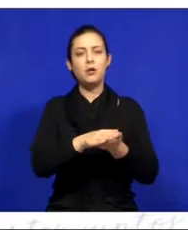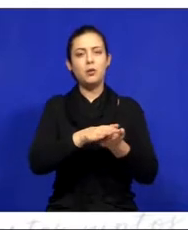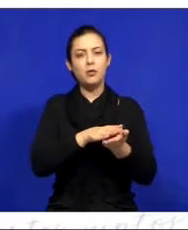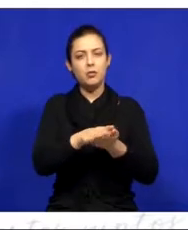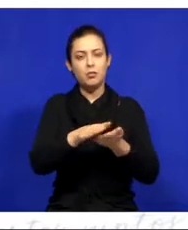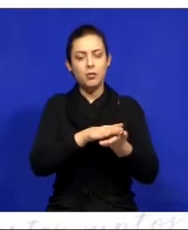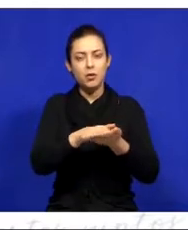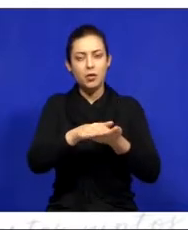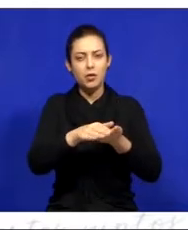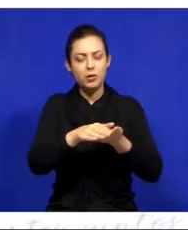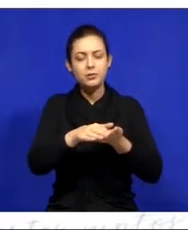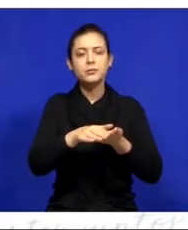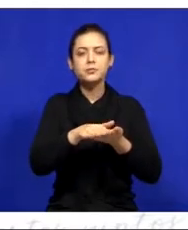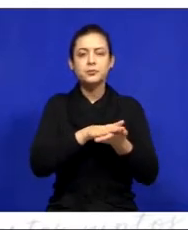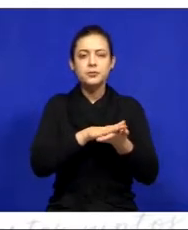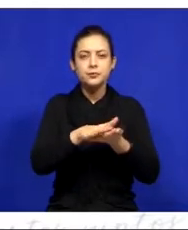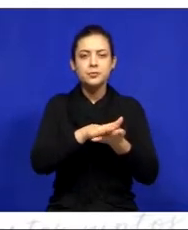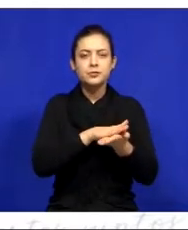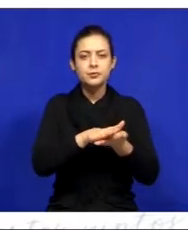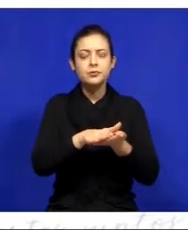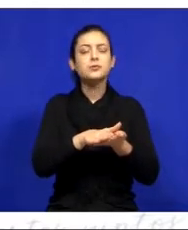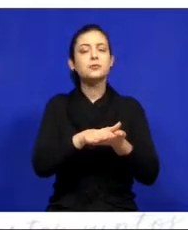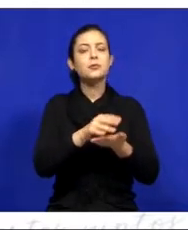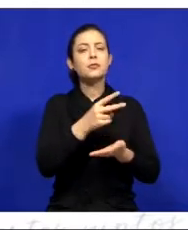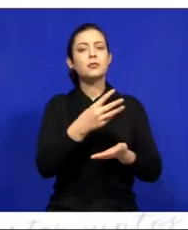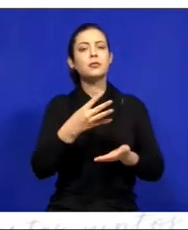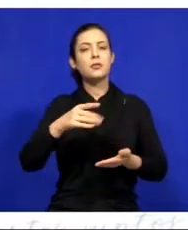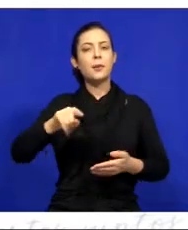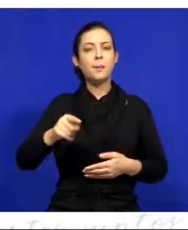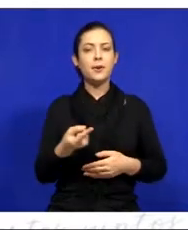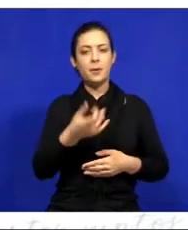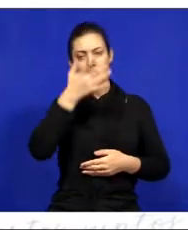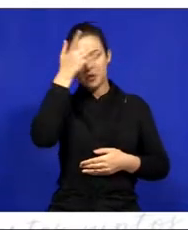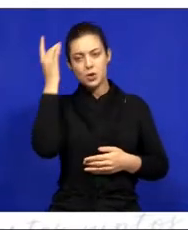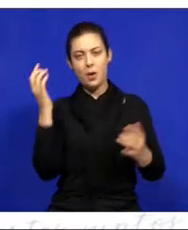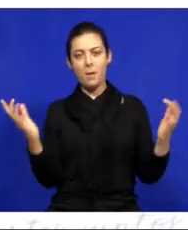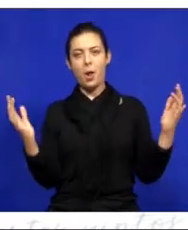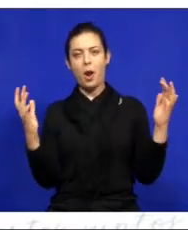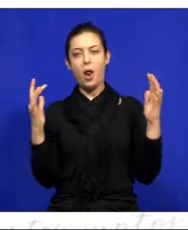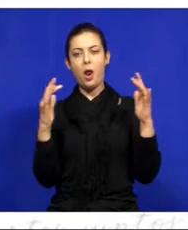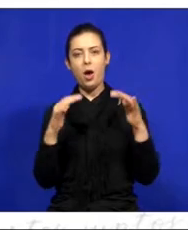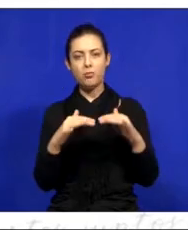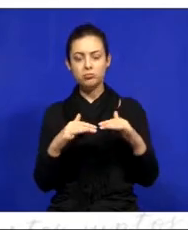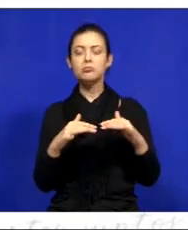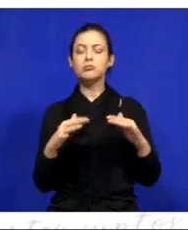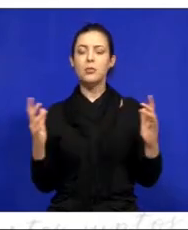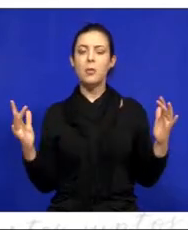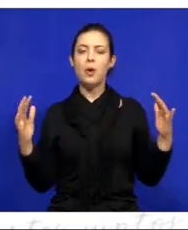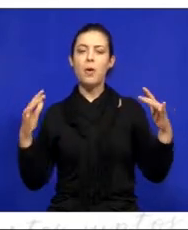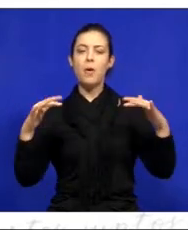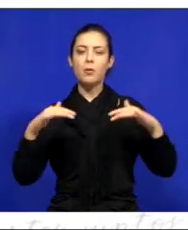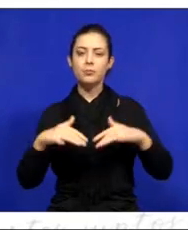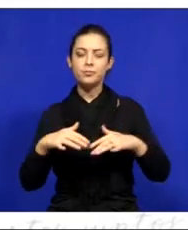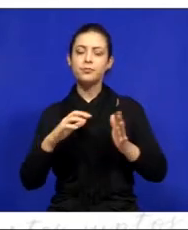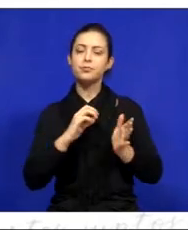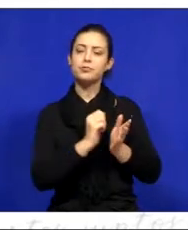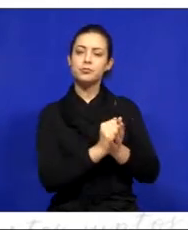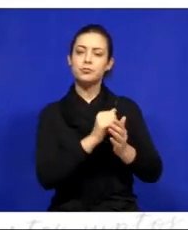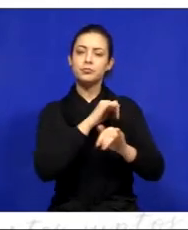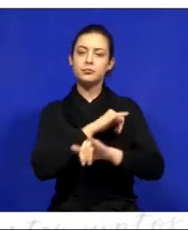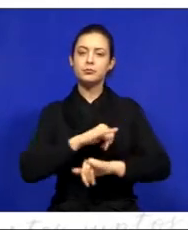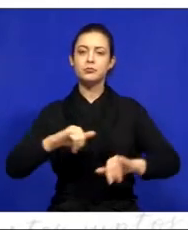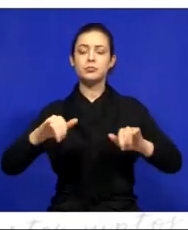aproximadamente 24 mil pessoas. E queremos registrar